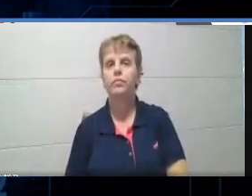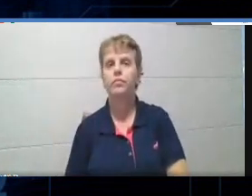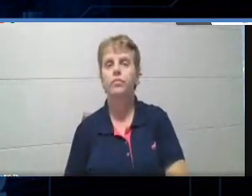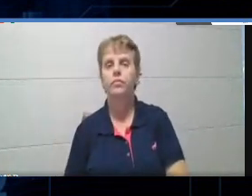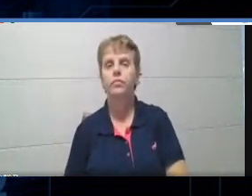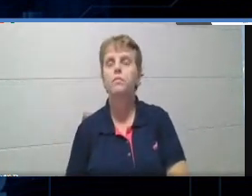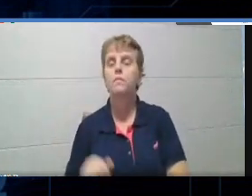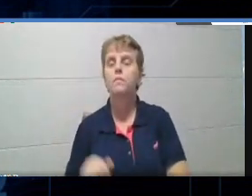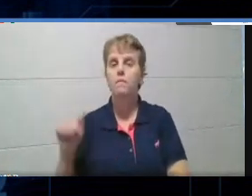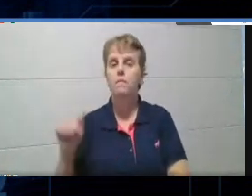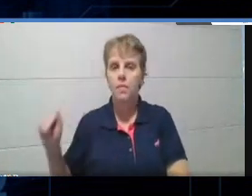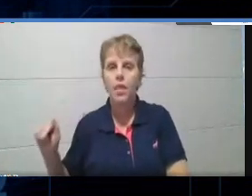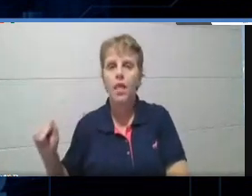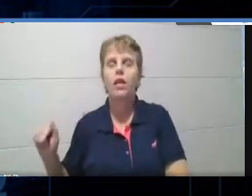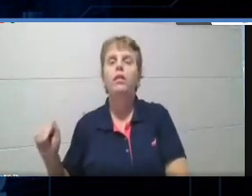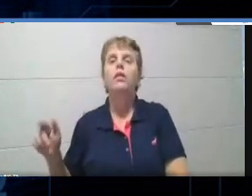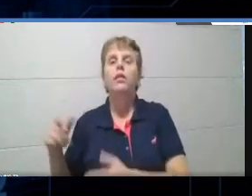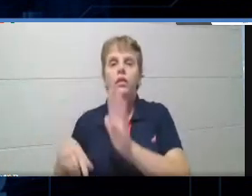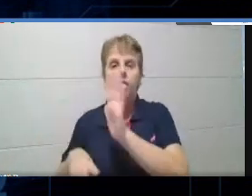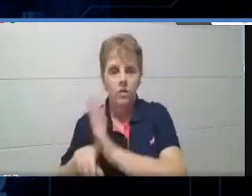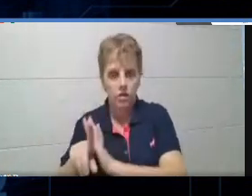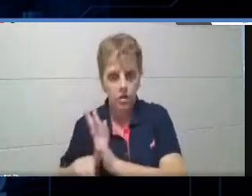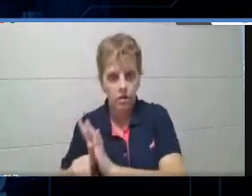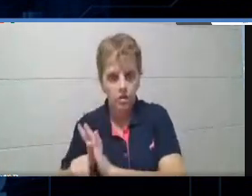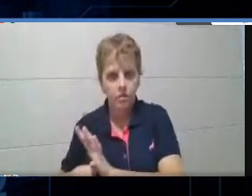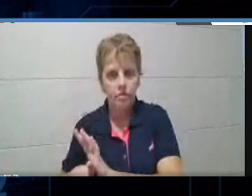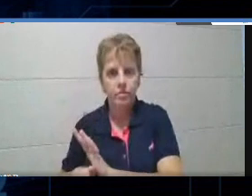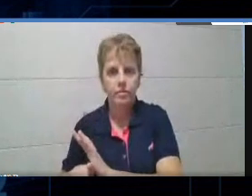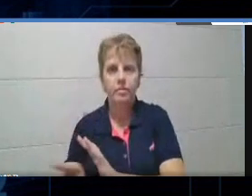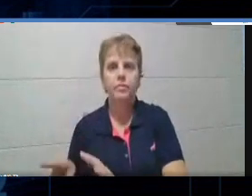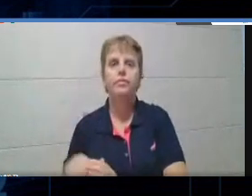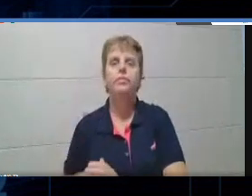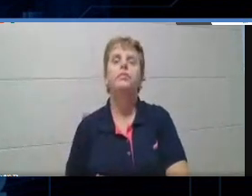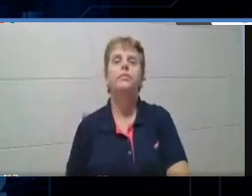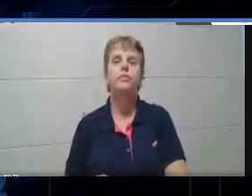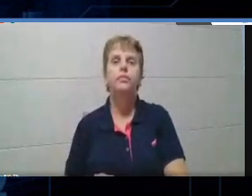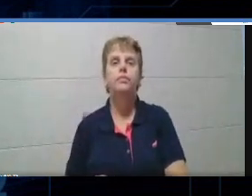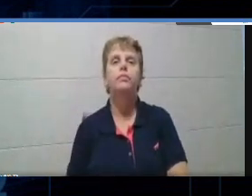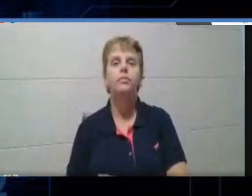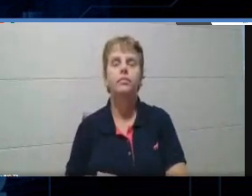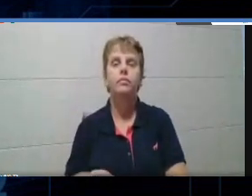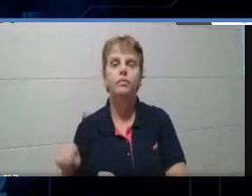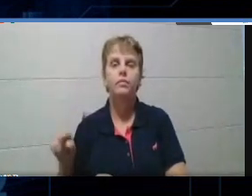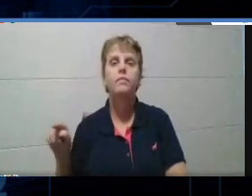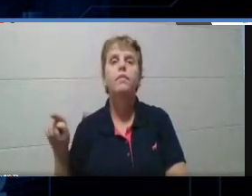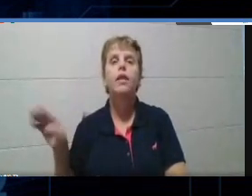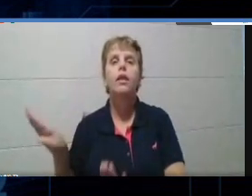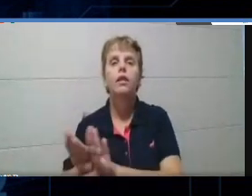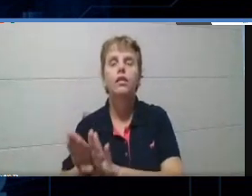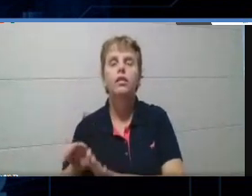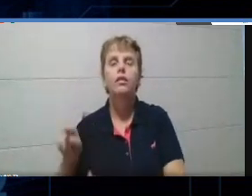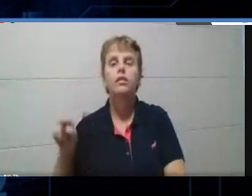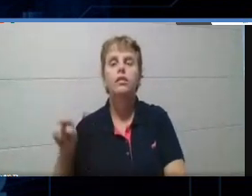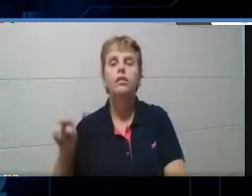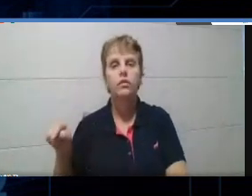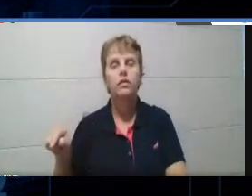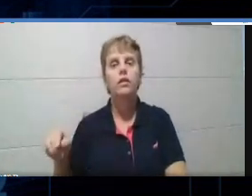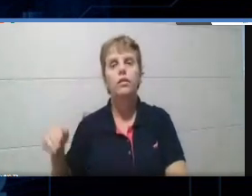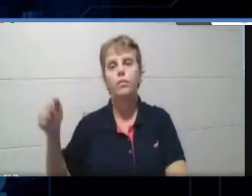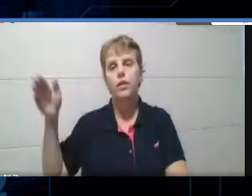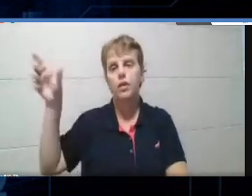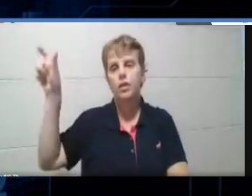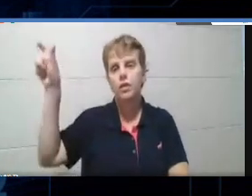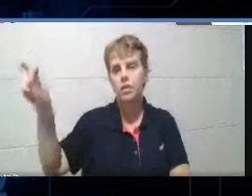Aqui estão as questões, tá? Aqui estão as questões. E aqui, nesse menu lateral